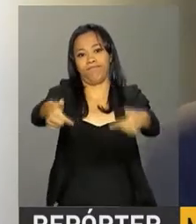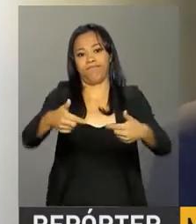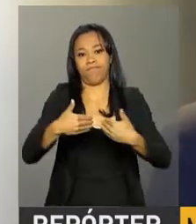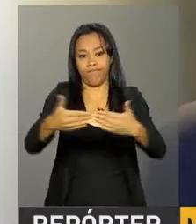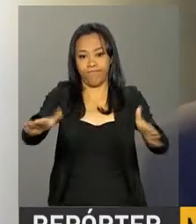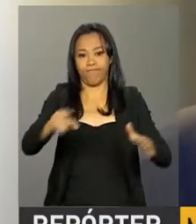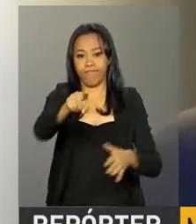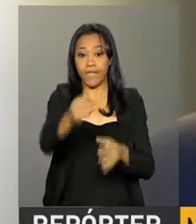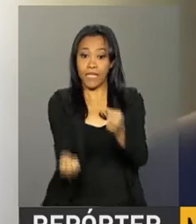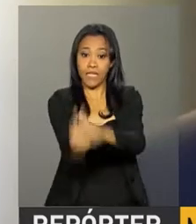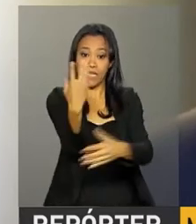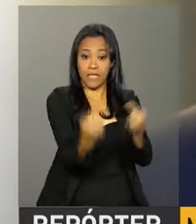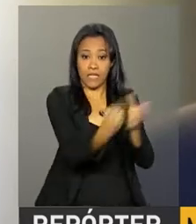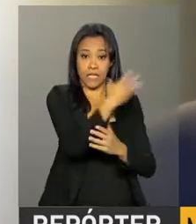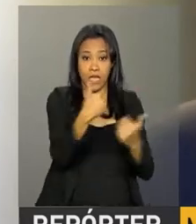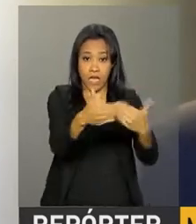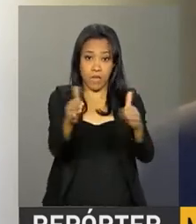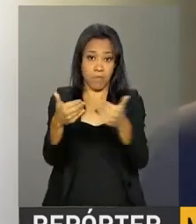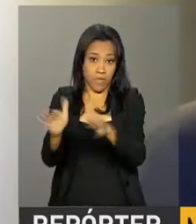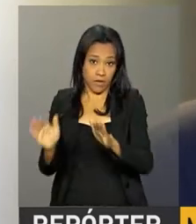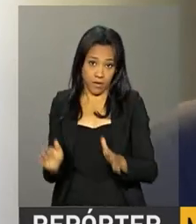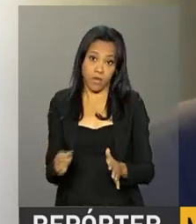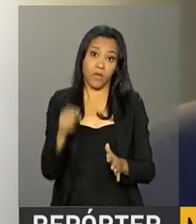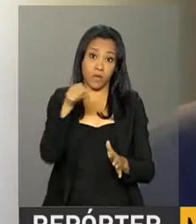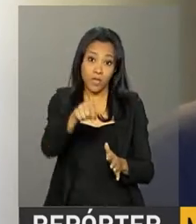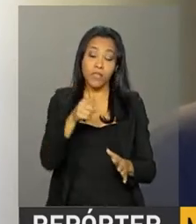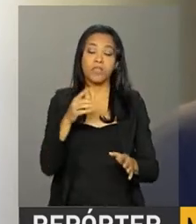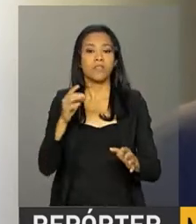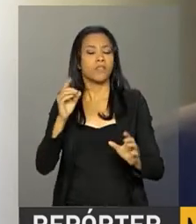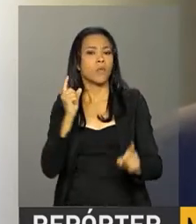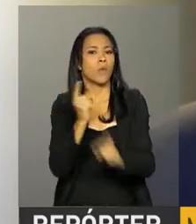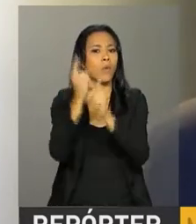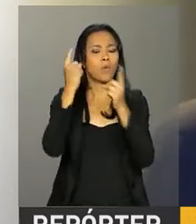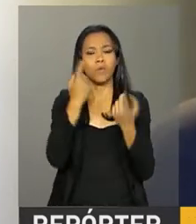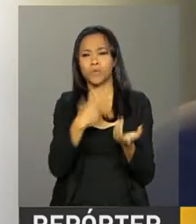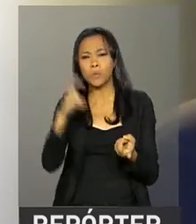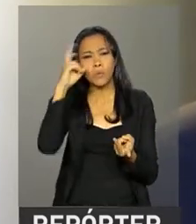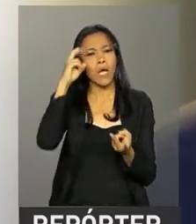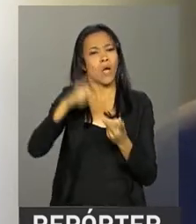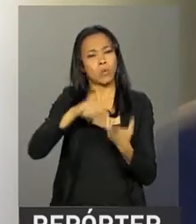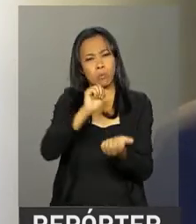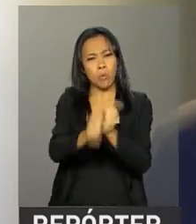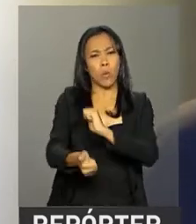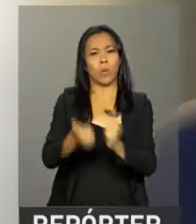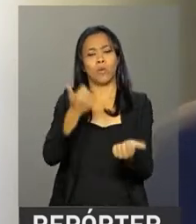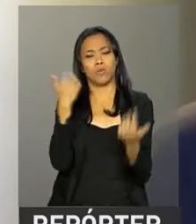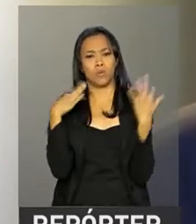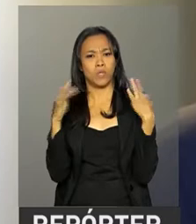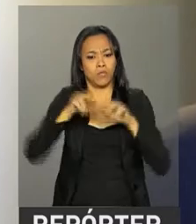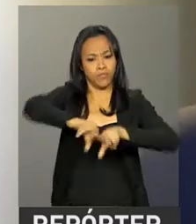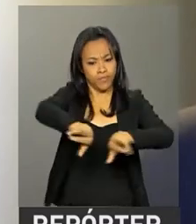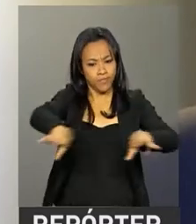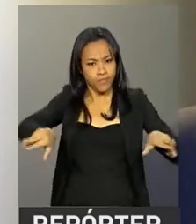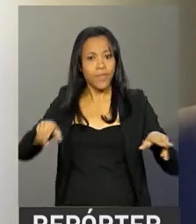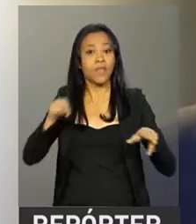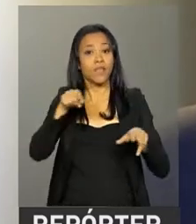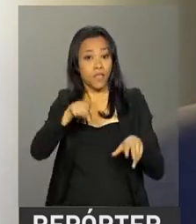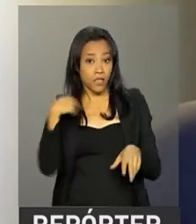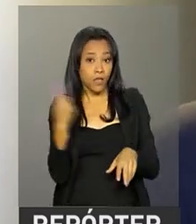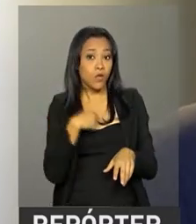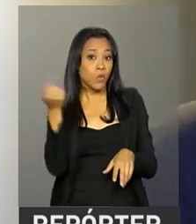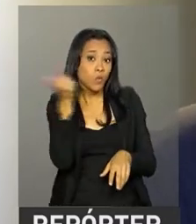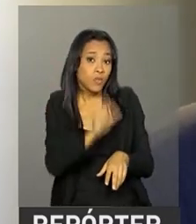criar empregos nos próprios eventos, para que haja uma interação social e com isso nós possamos